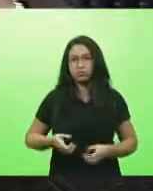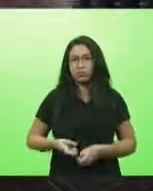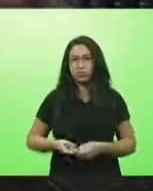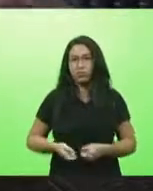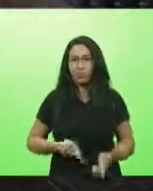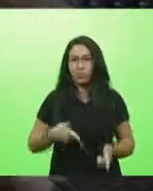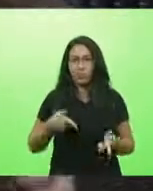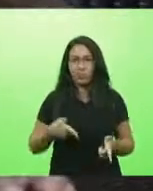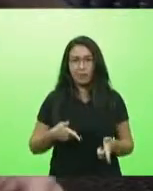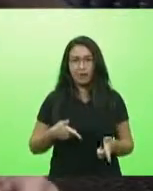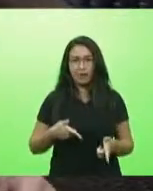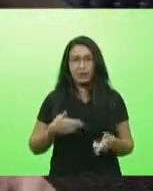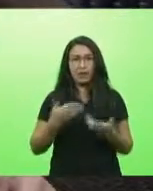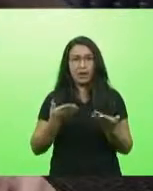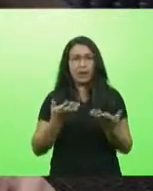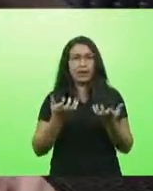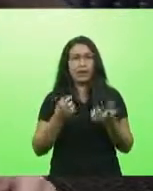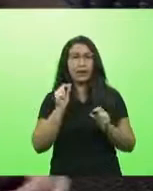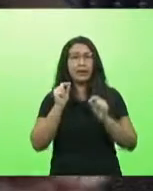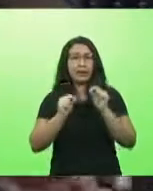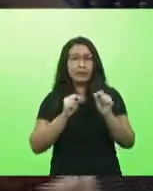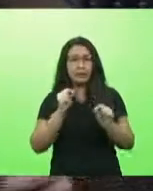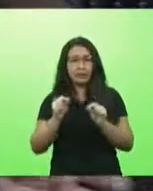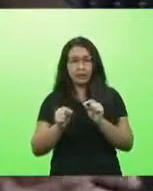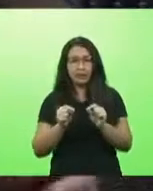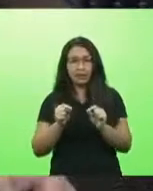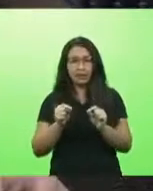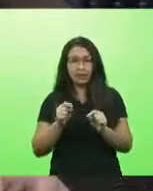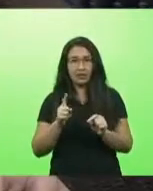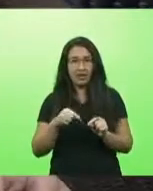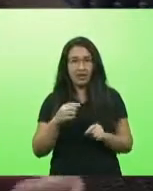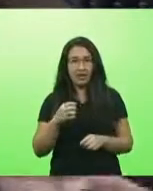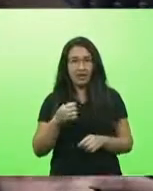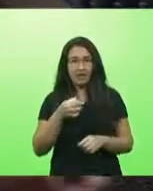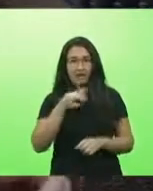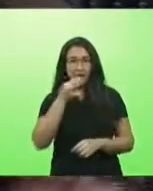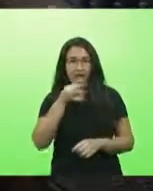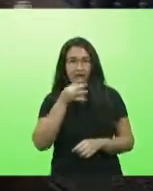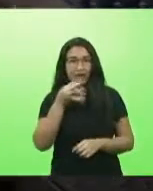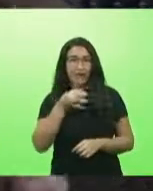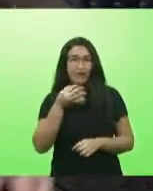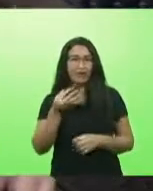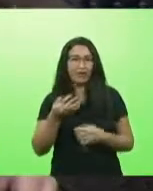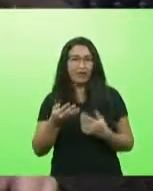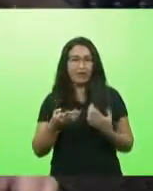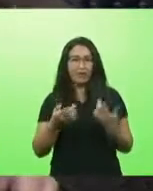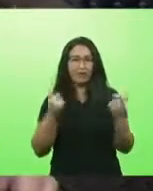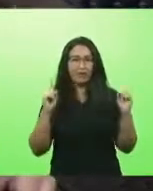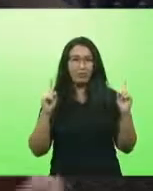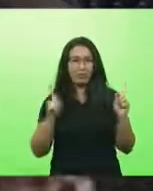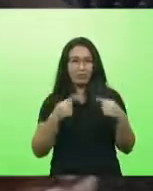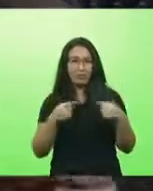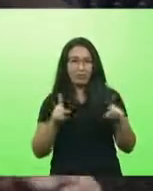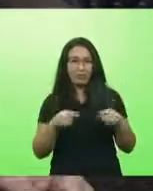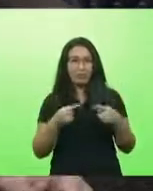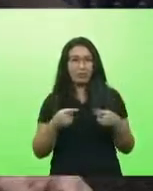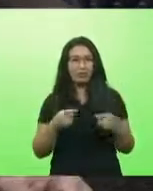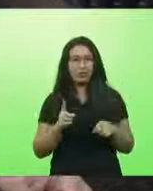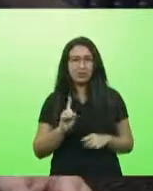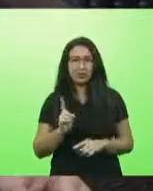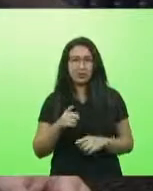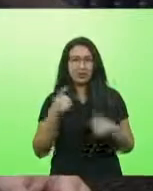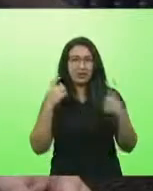lado e qual que era a intenção dele com isso era entregar a flor era tocar música era o que ah lá mas estou